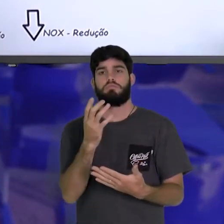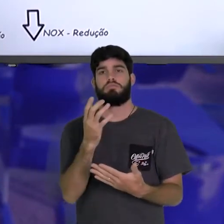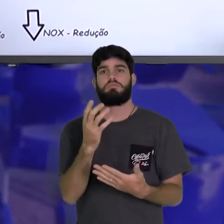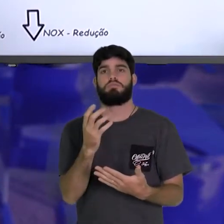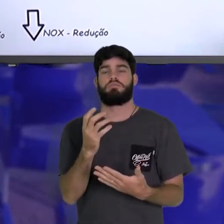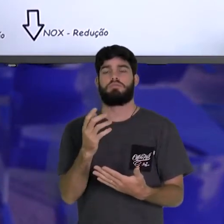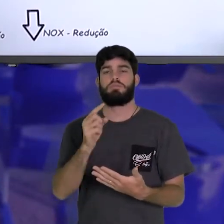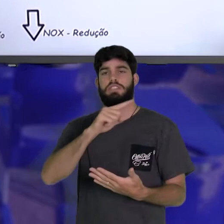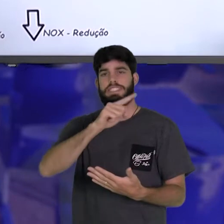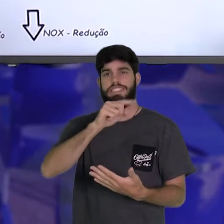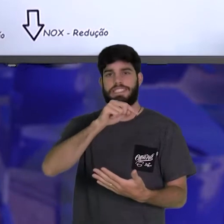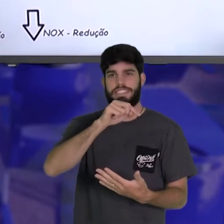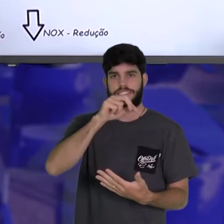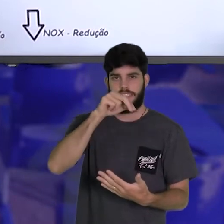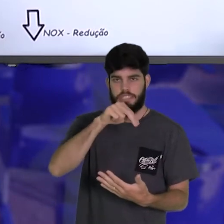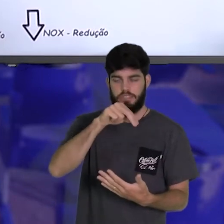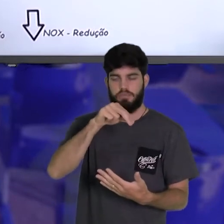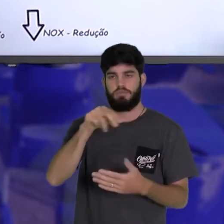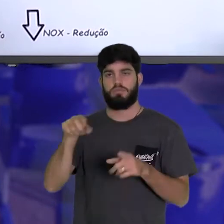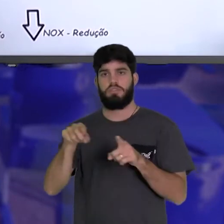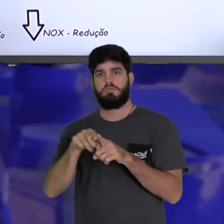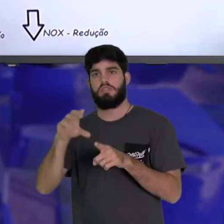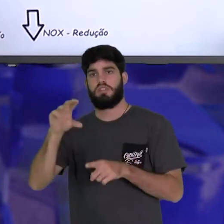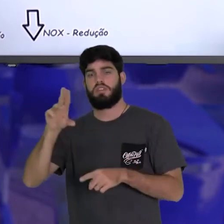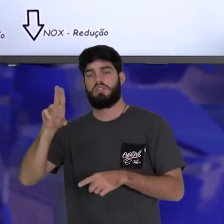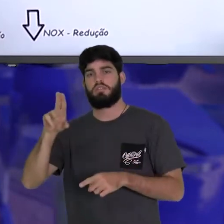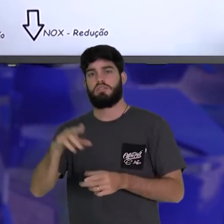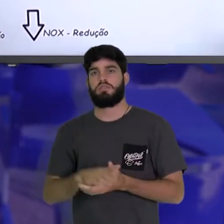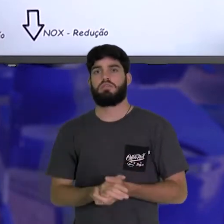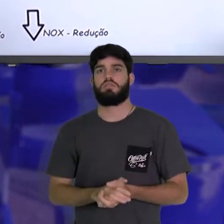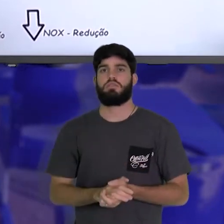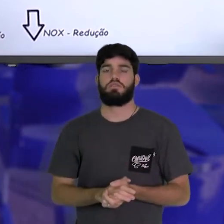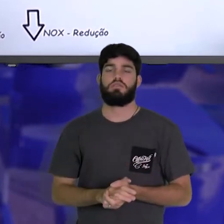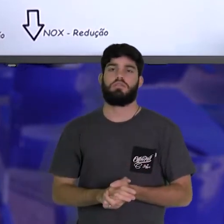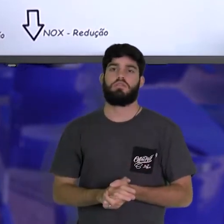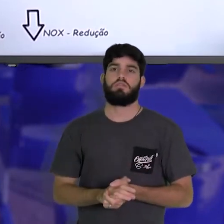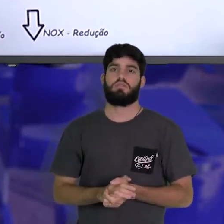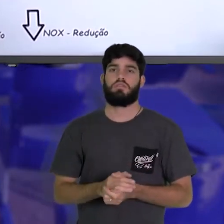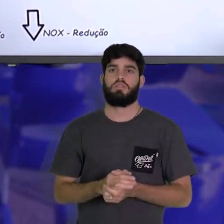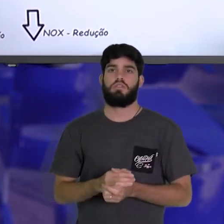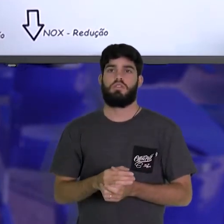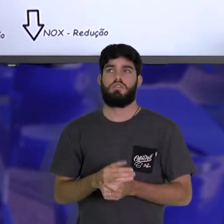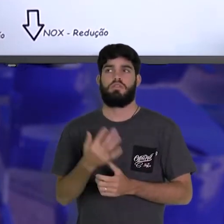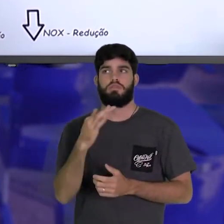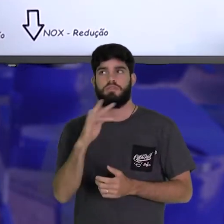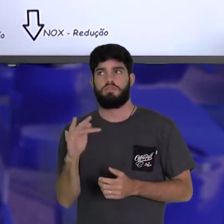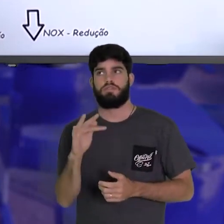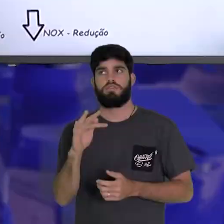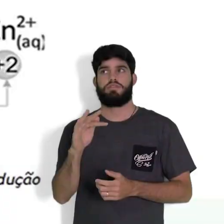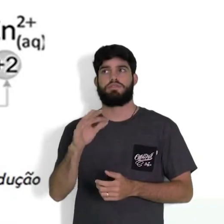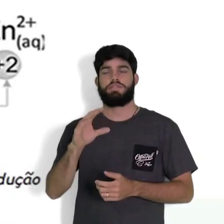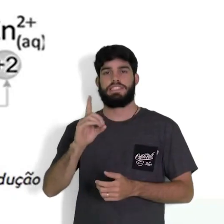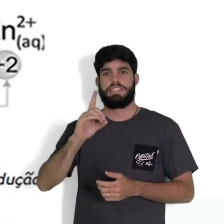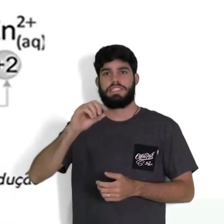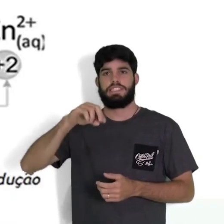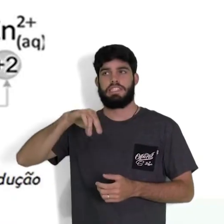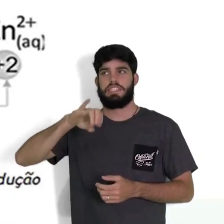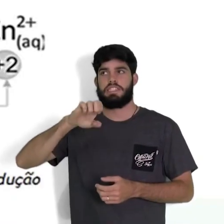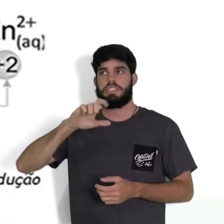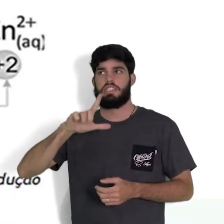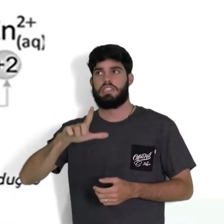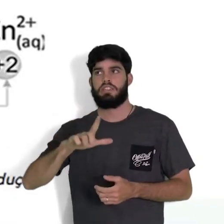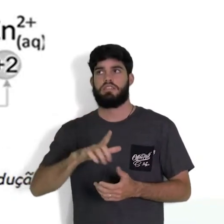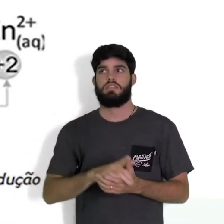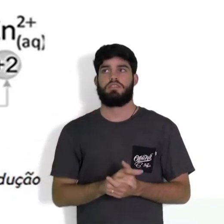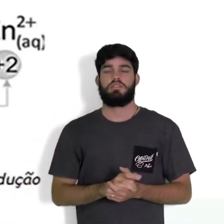e cobre. Então, o químico inglês John Frederick Daniel construiu uma pilha com eletrodos de cobre e